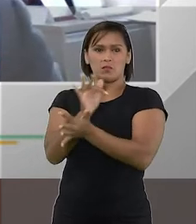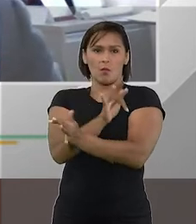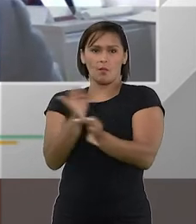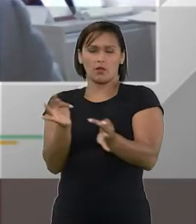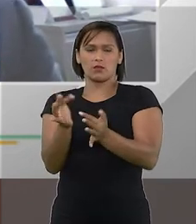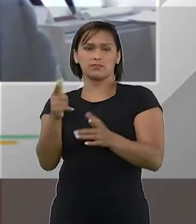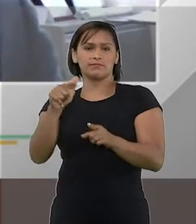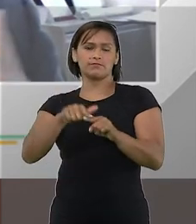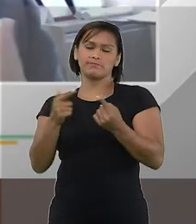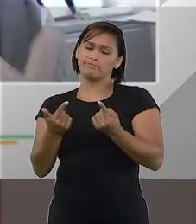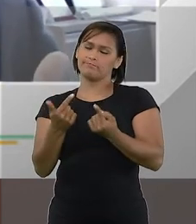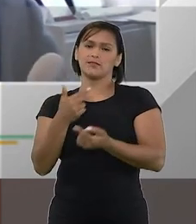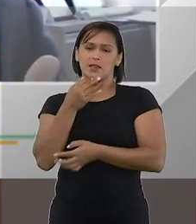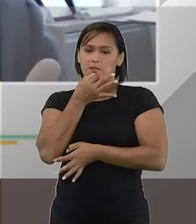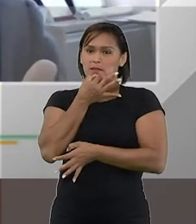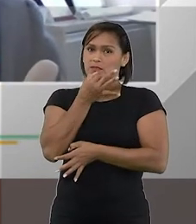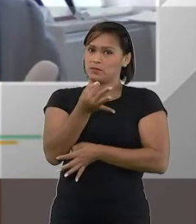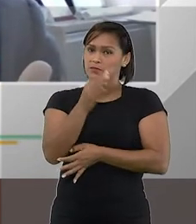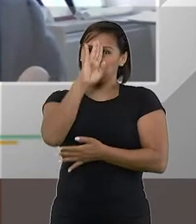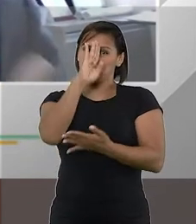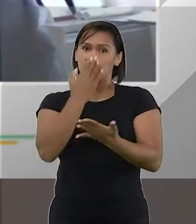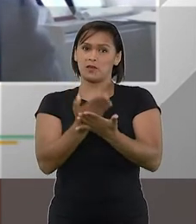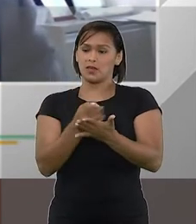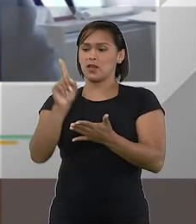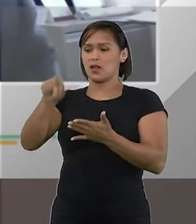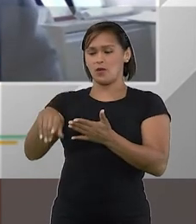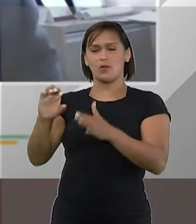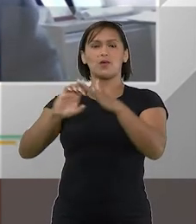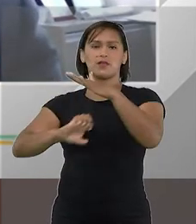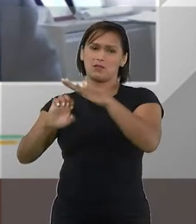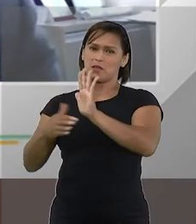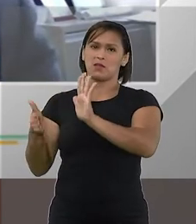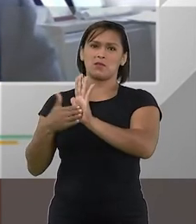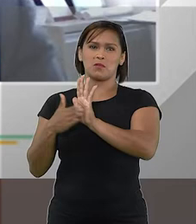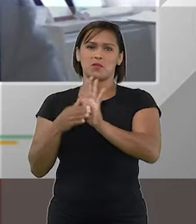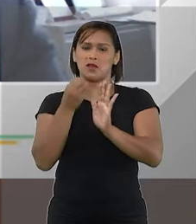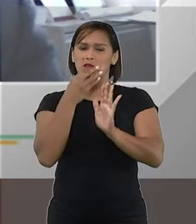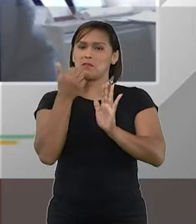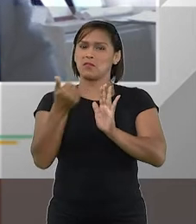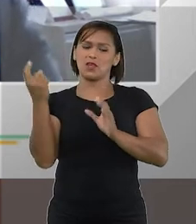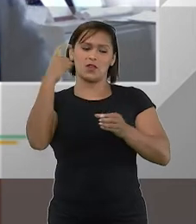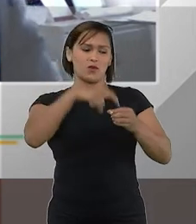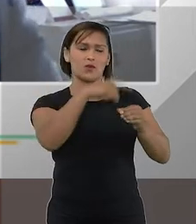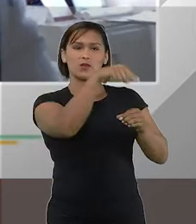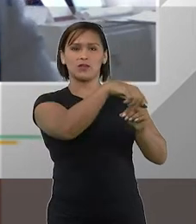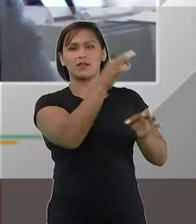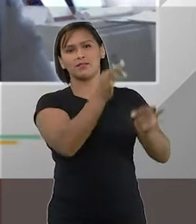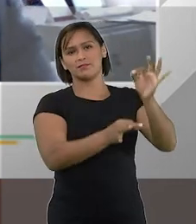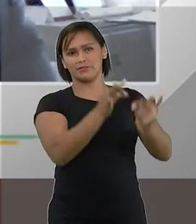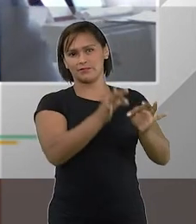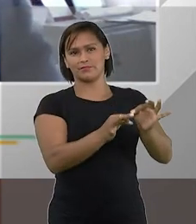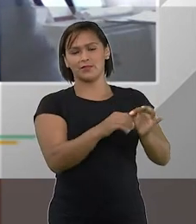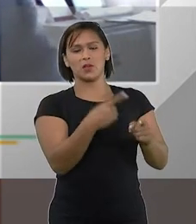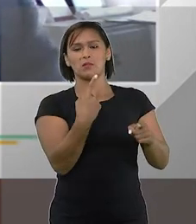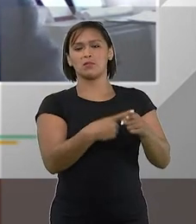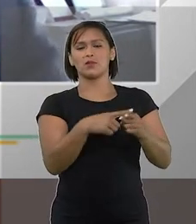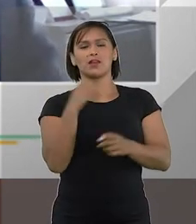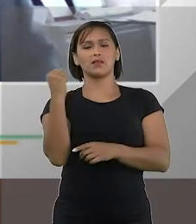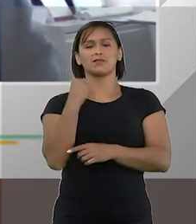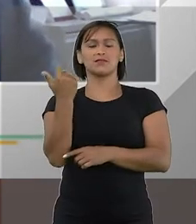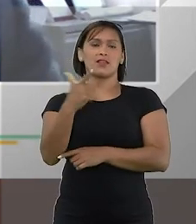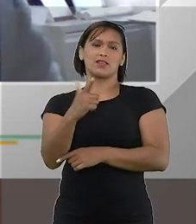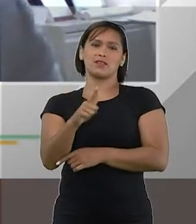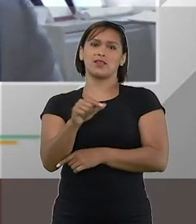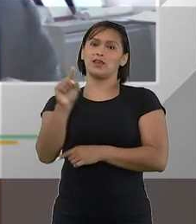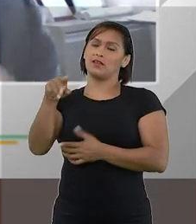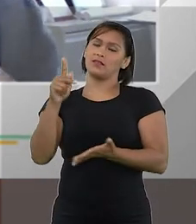recuperação judicial, eu tendo a crer que essa outra proposta será mais bem-vinda porque a empresa não está em crise.